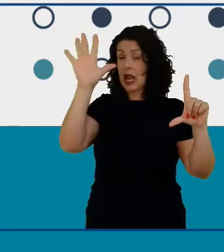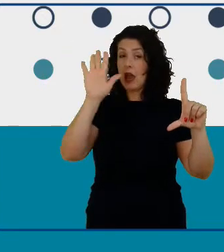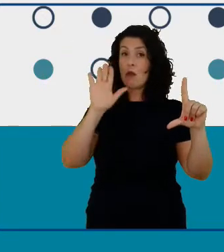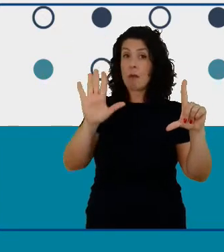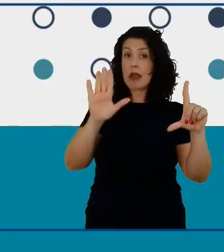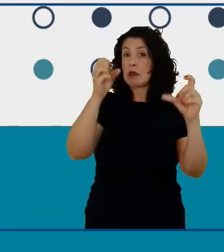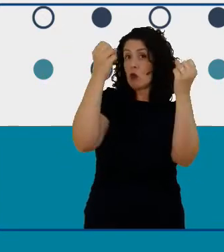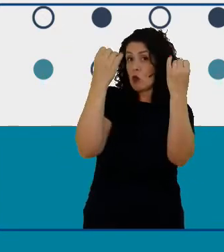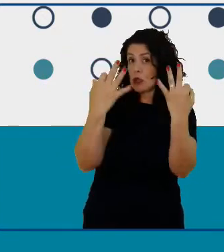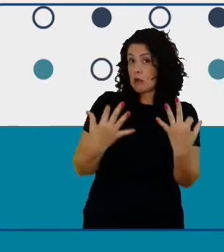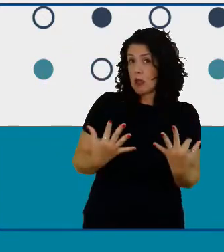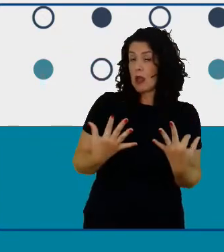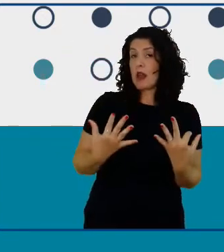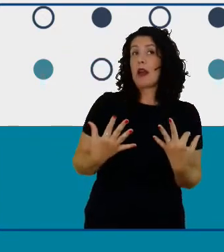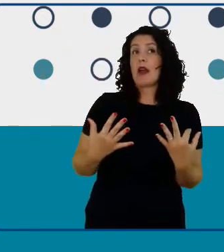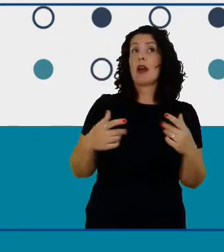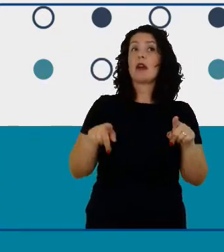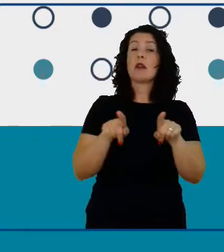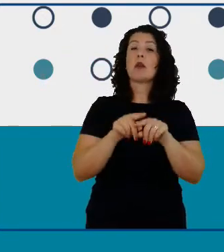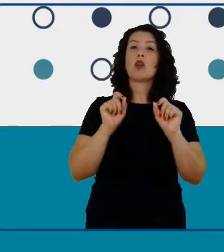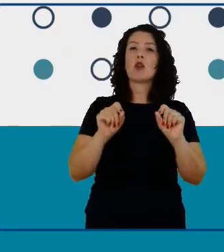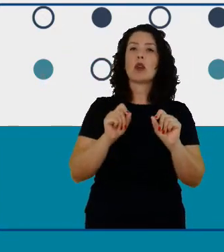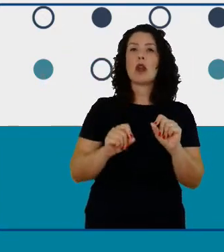para meninos e meninas